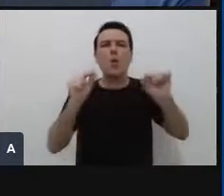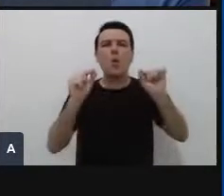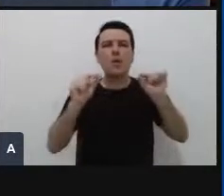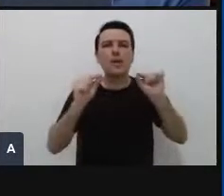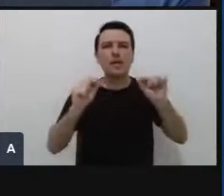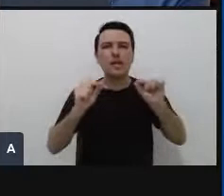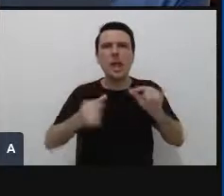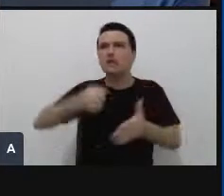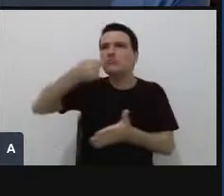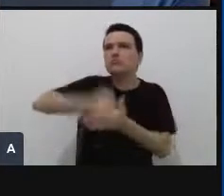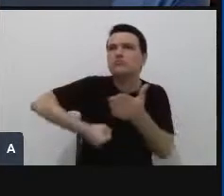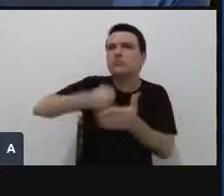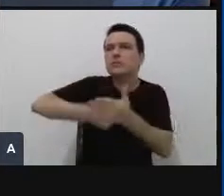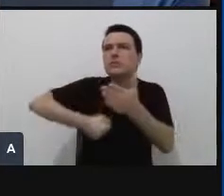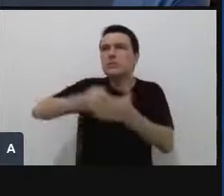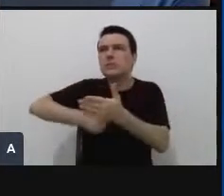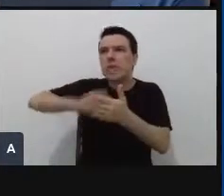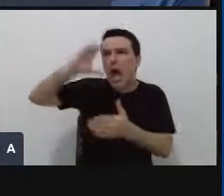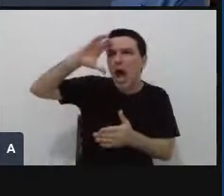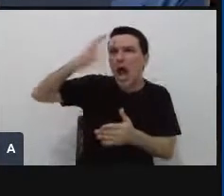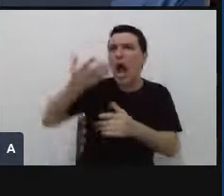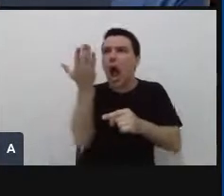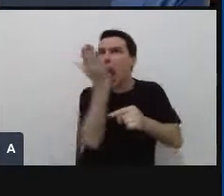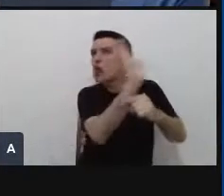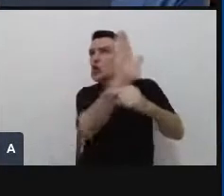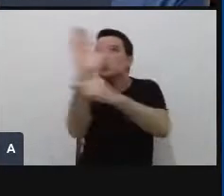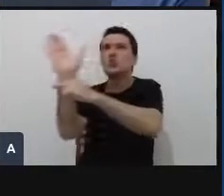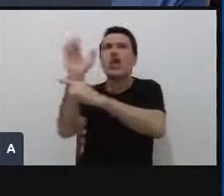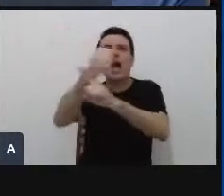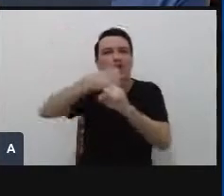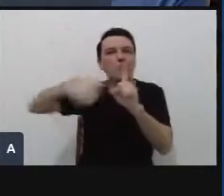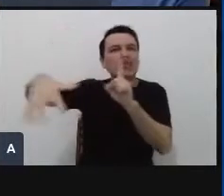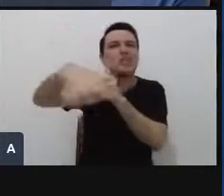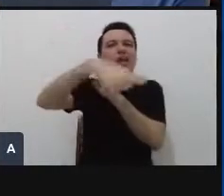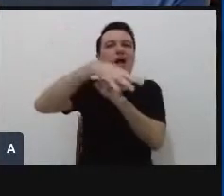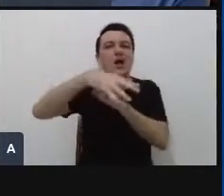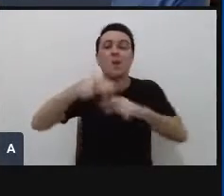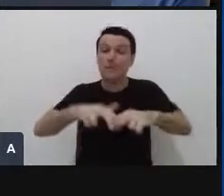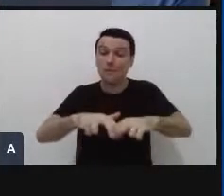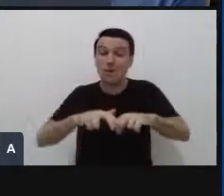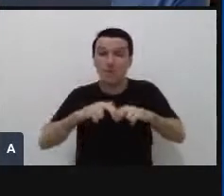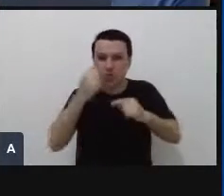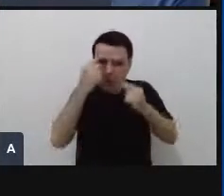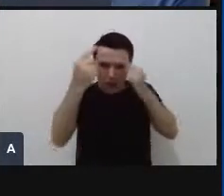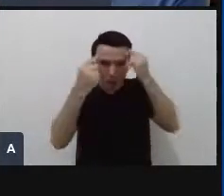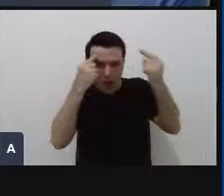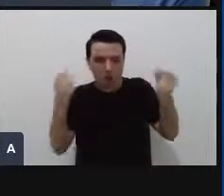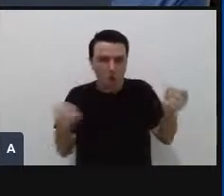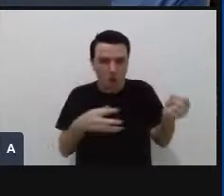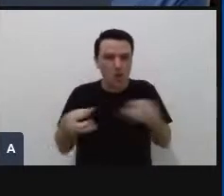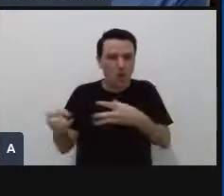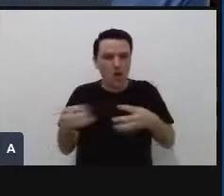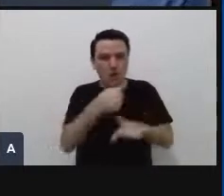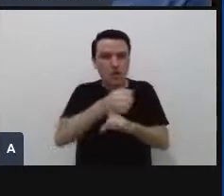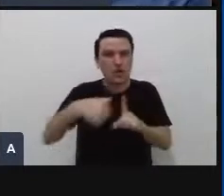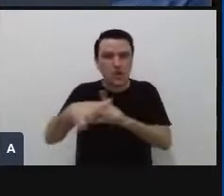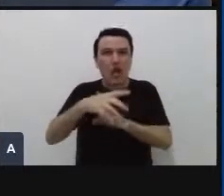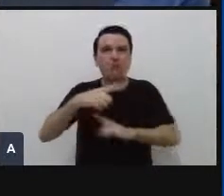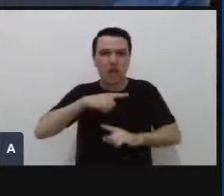buscar soluções para a sociedade. Então, por conta disso que a inovação social, esse conceito está aqui.